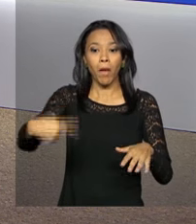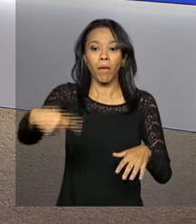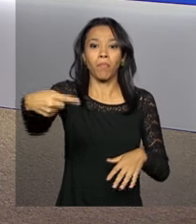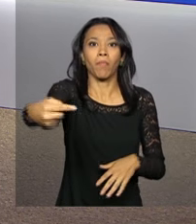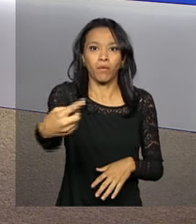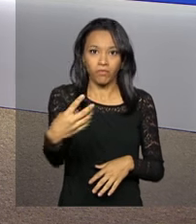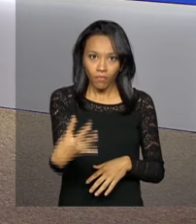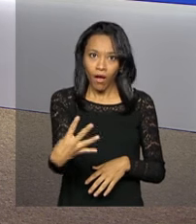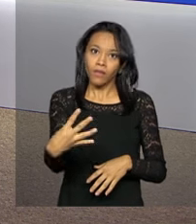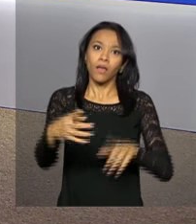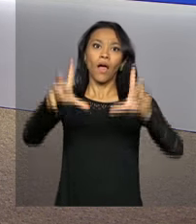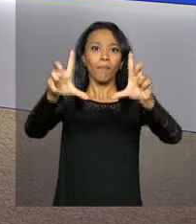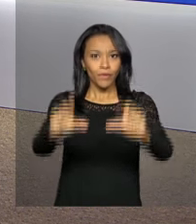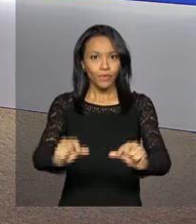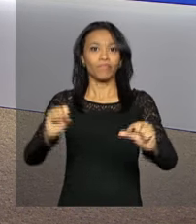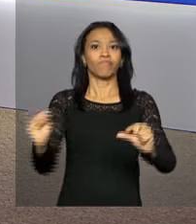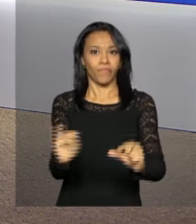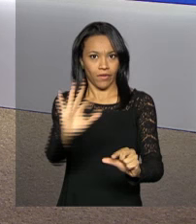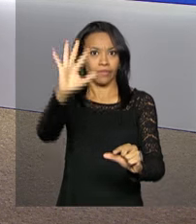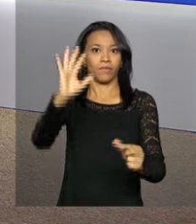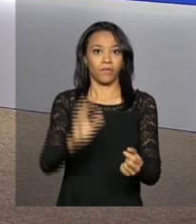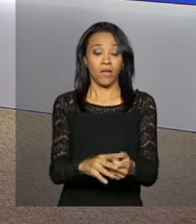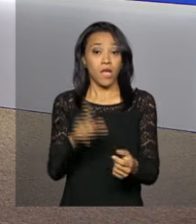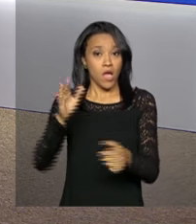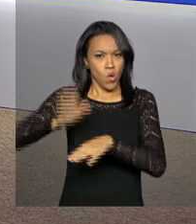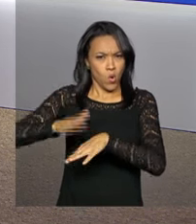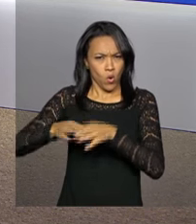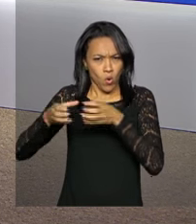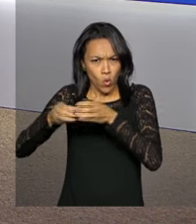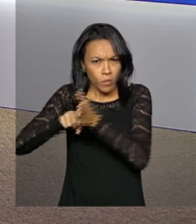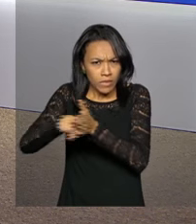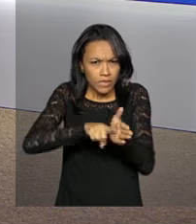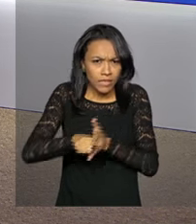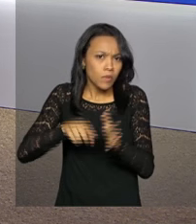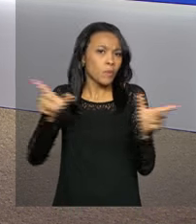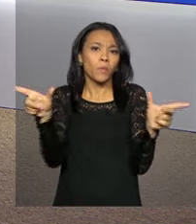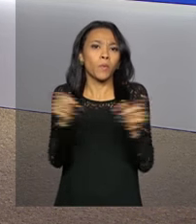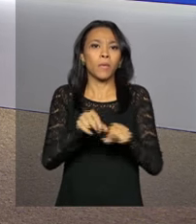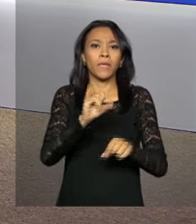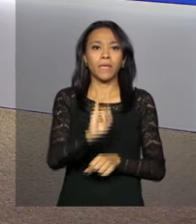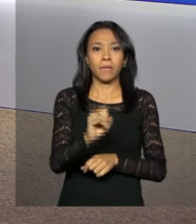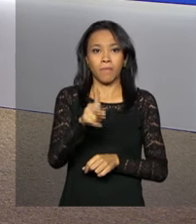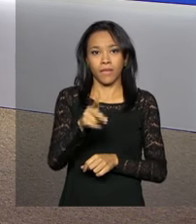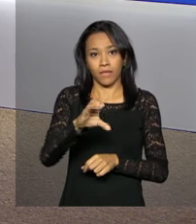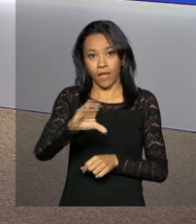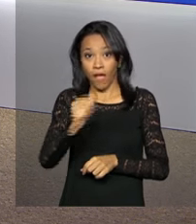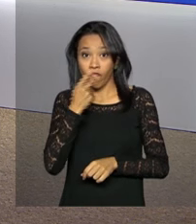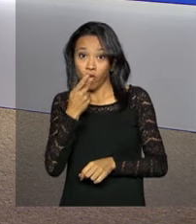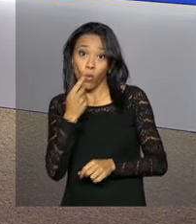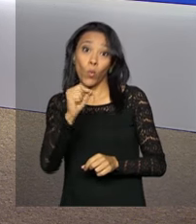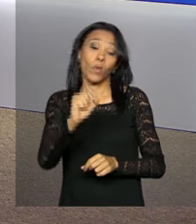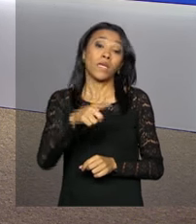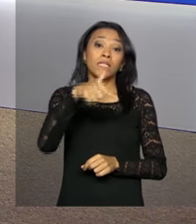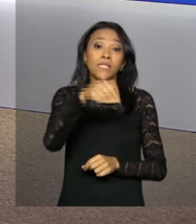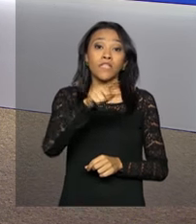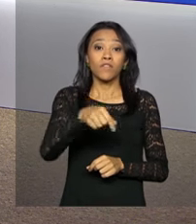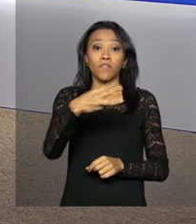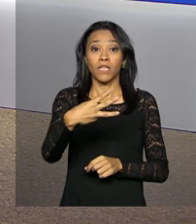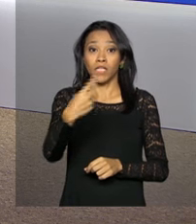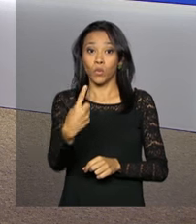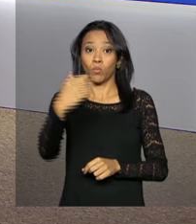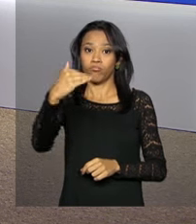baixou a estimativa de inflação. A previsão dos analistas para o IPCA deste ano passou de 7,31%